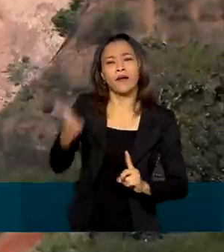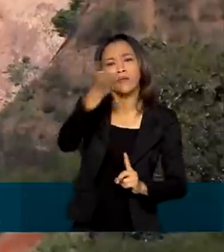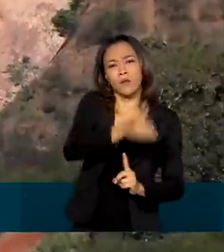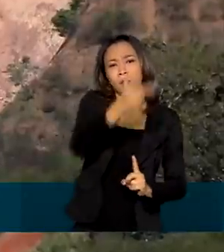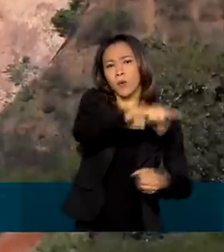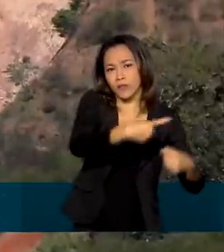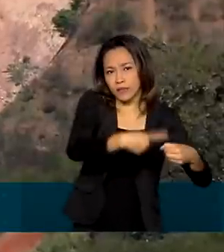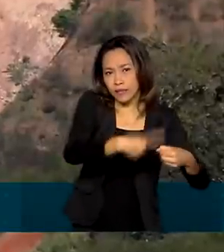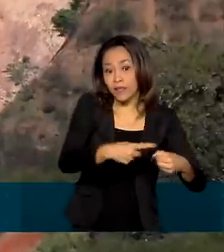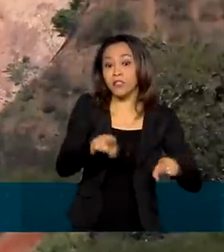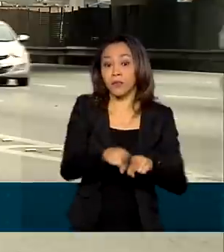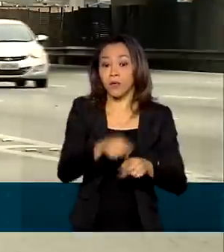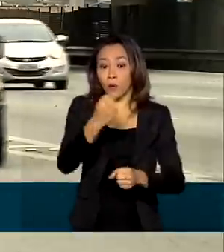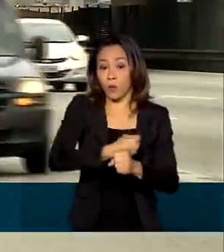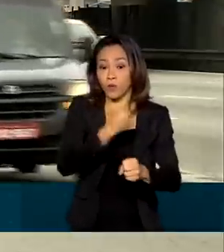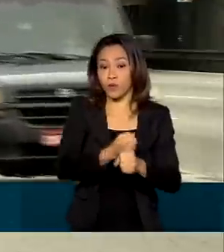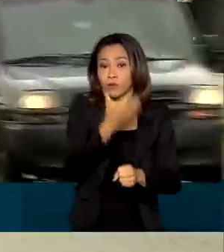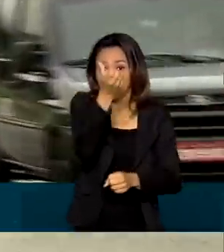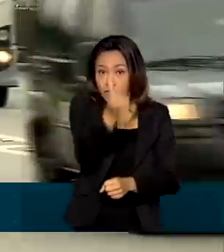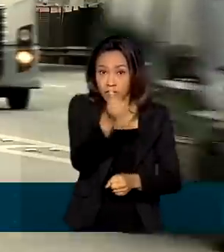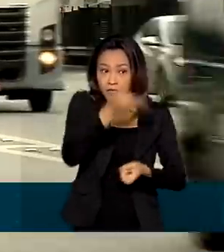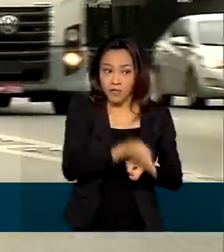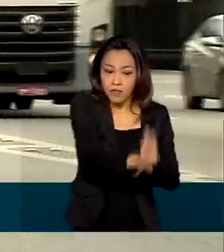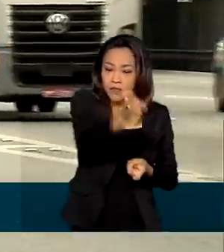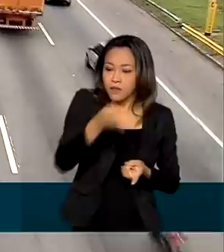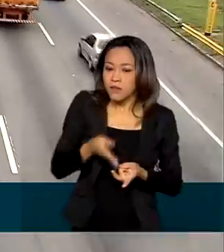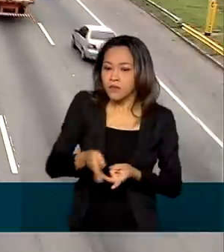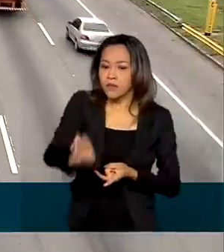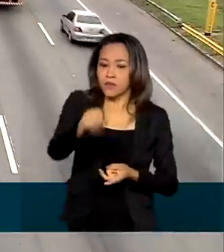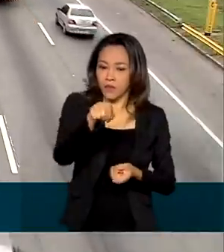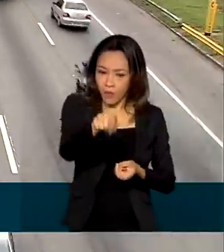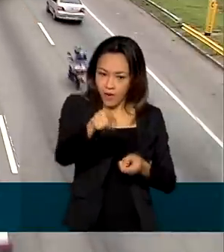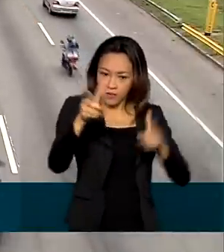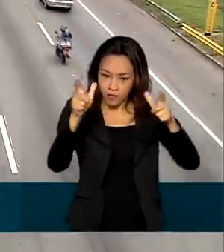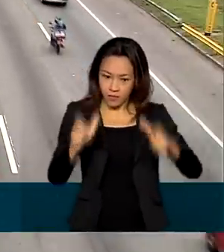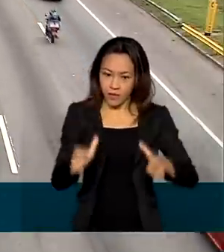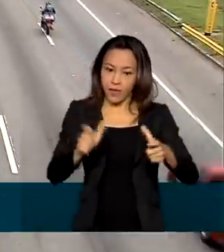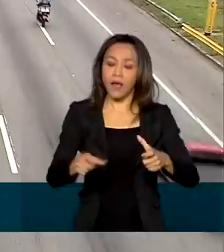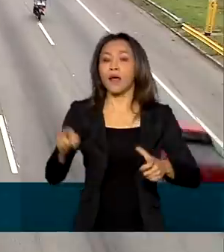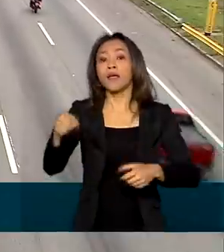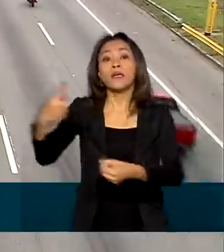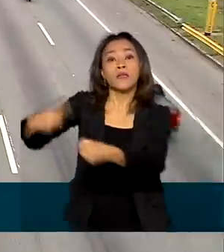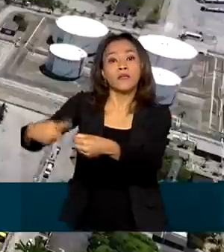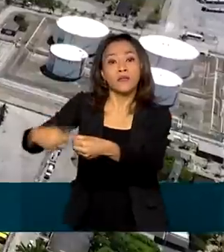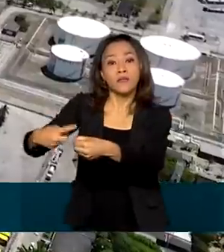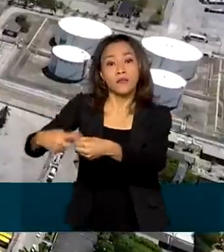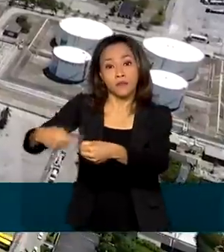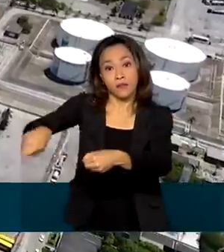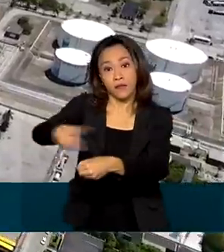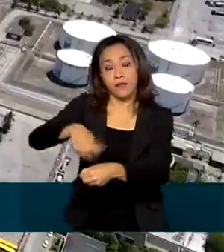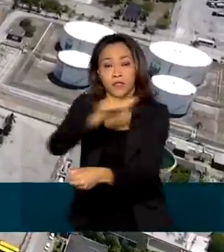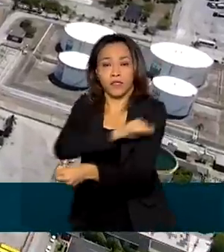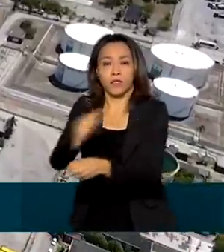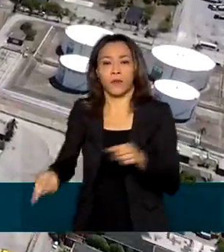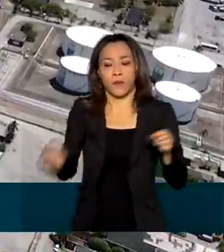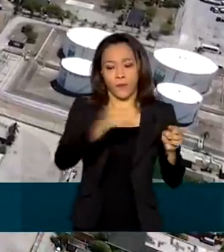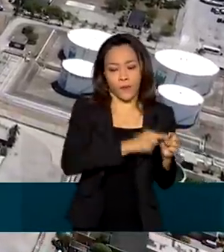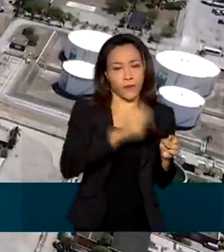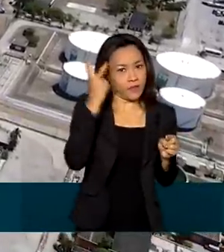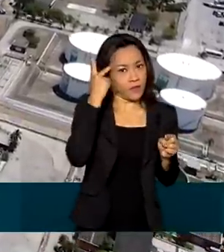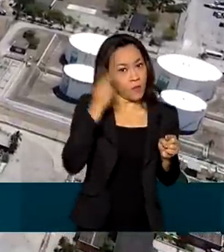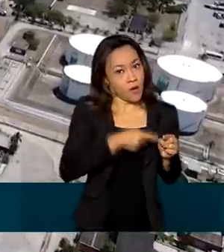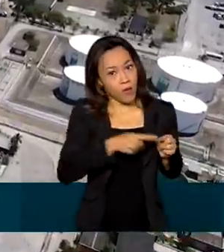a concessão de seis rodovias, com destaque para a Via Dutra, que liga Rio de Janeiro a São Paulo. Ao todo, 103